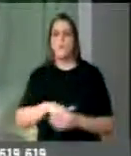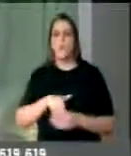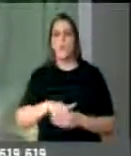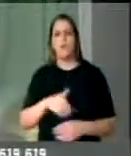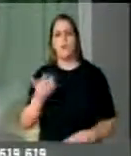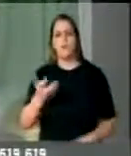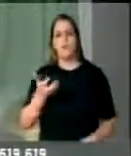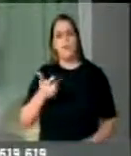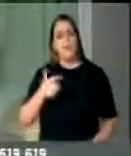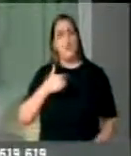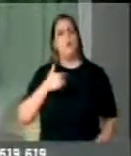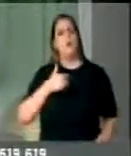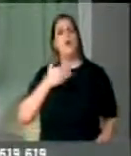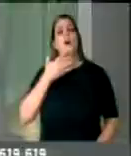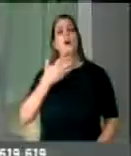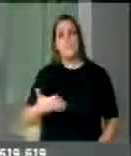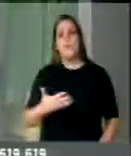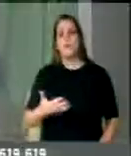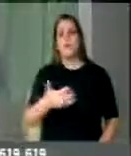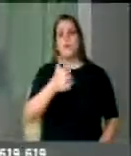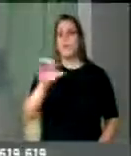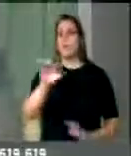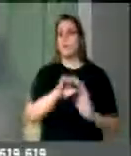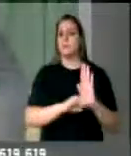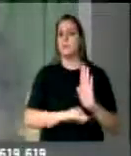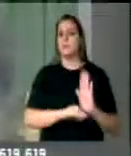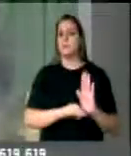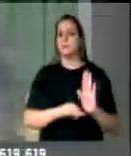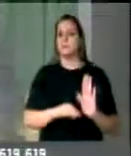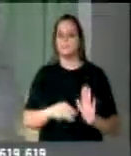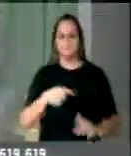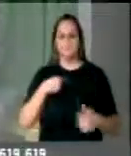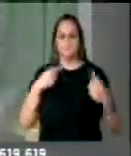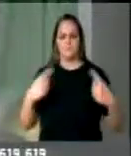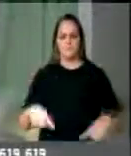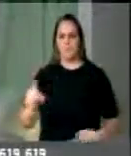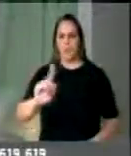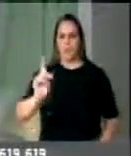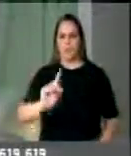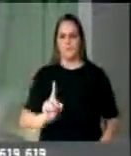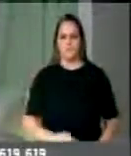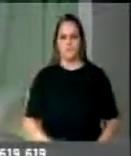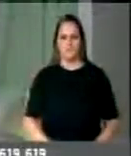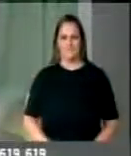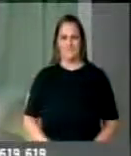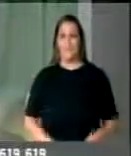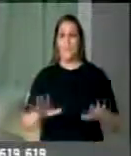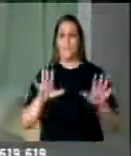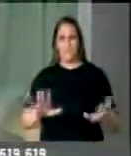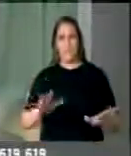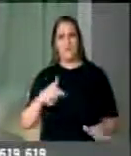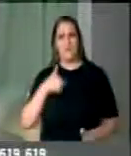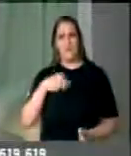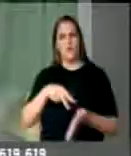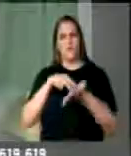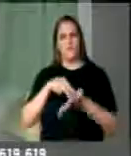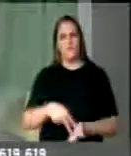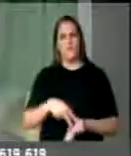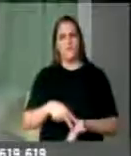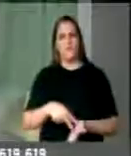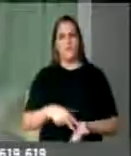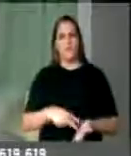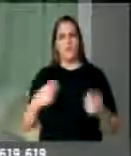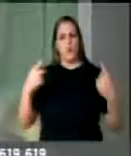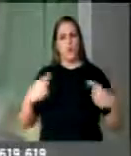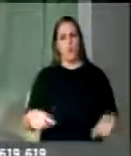Eu sou a favor das 10 medidas de combate à corrupção, não sou contra, mas vou me posicionar contra, neste